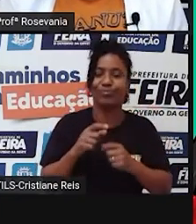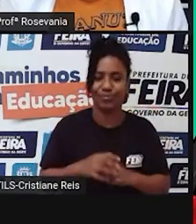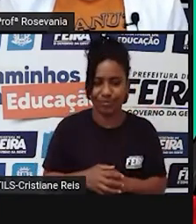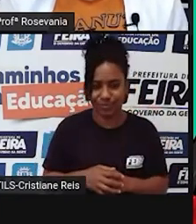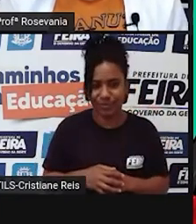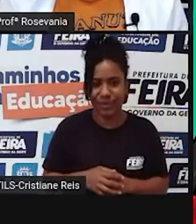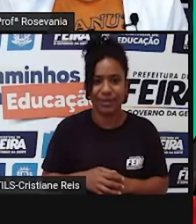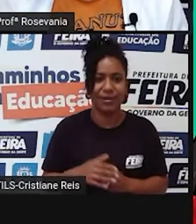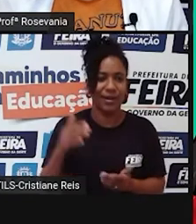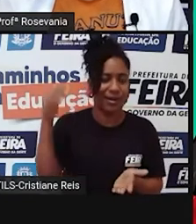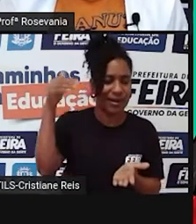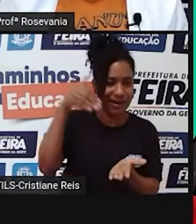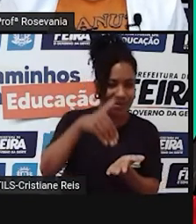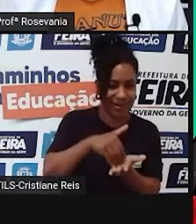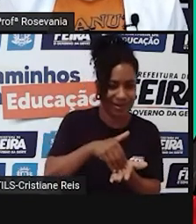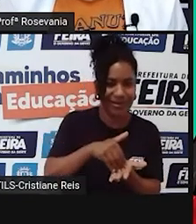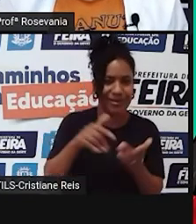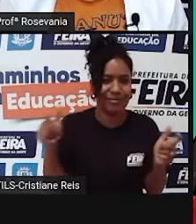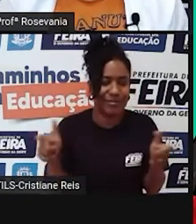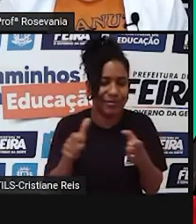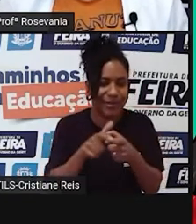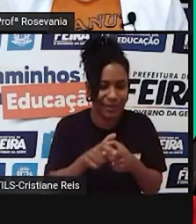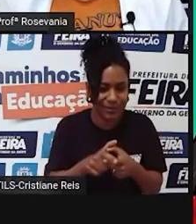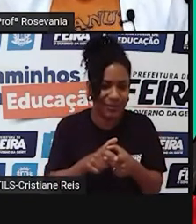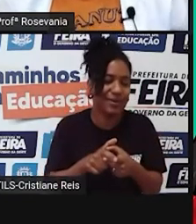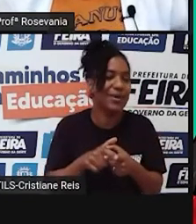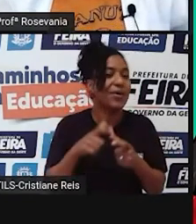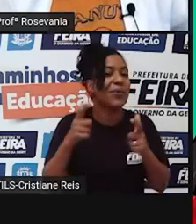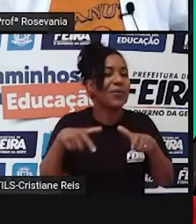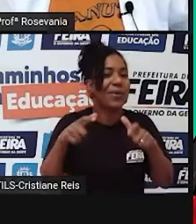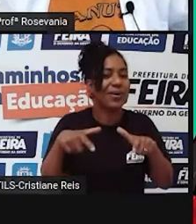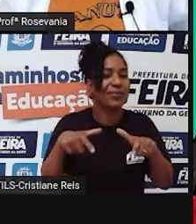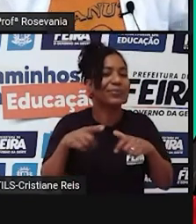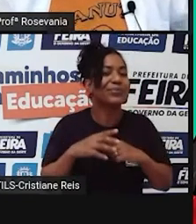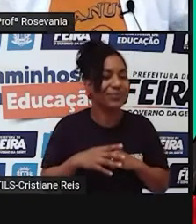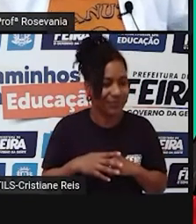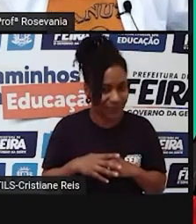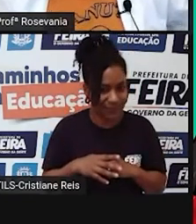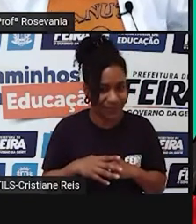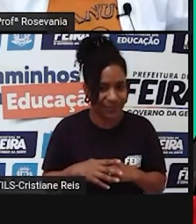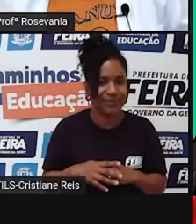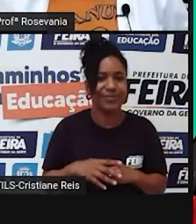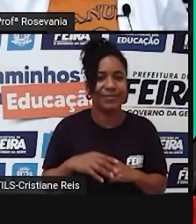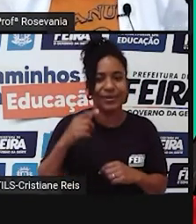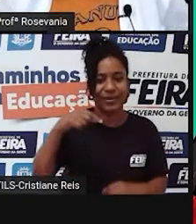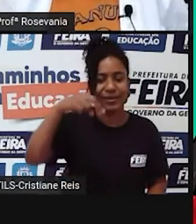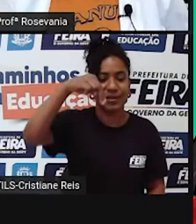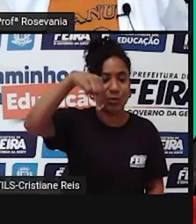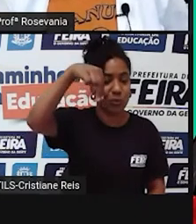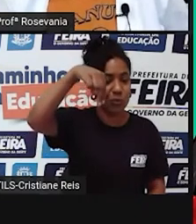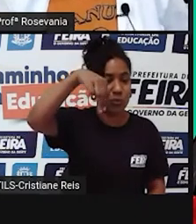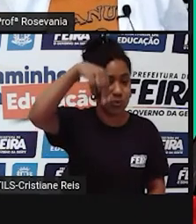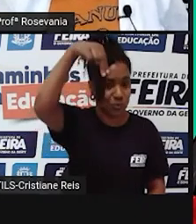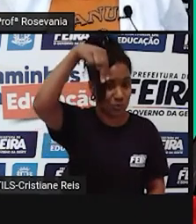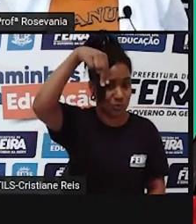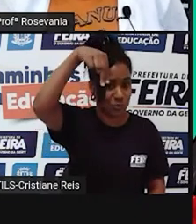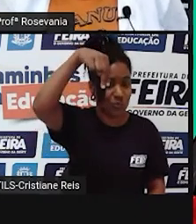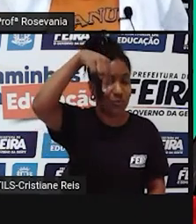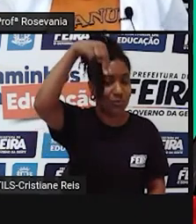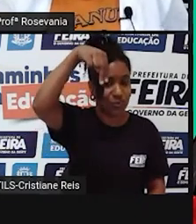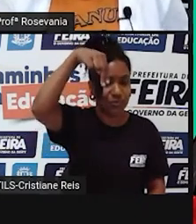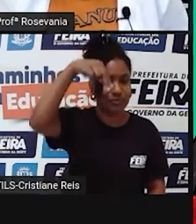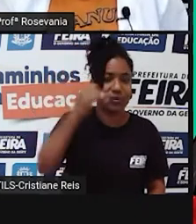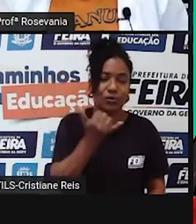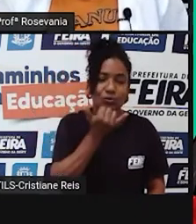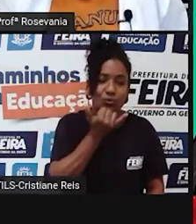A menorzinha mesmo, né, que a gente tem, está relacionada à região norte, né, que você...